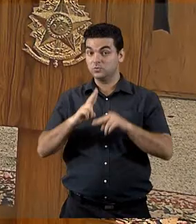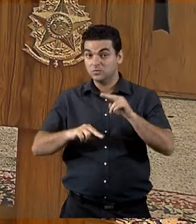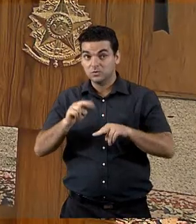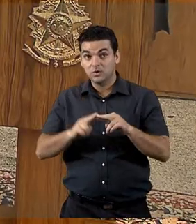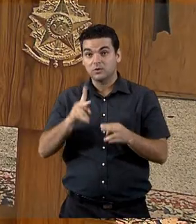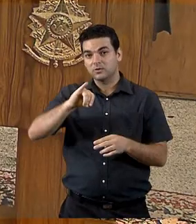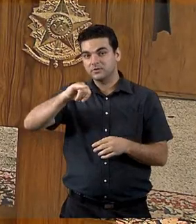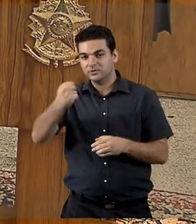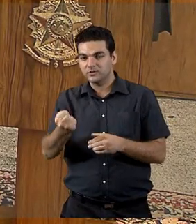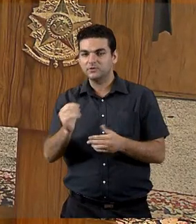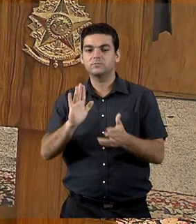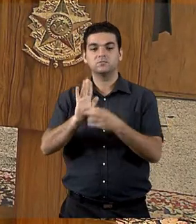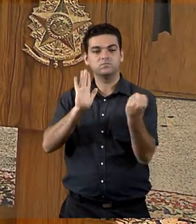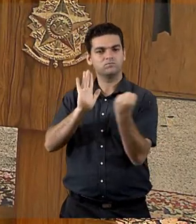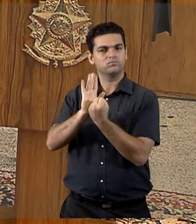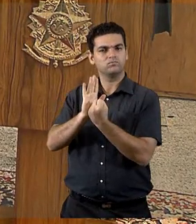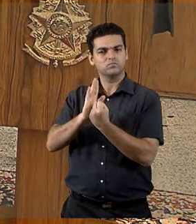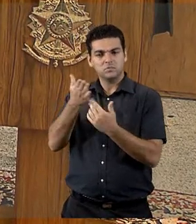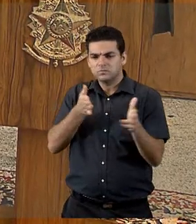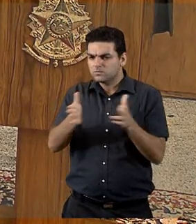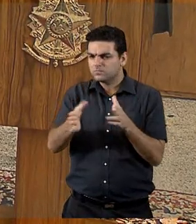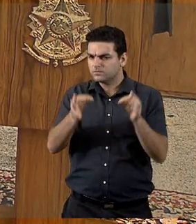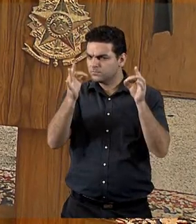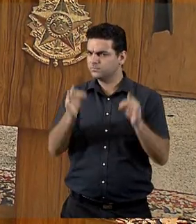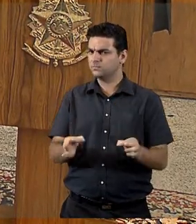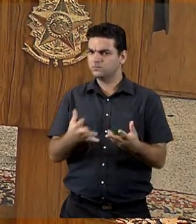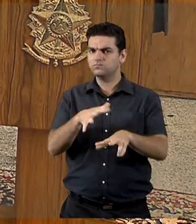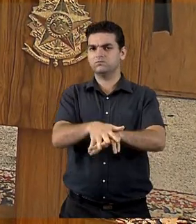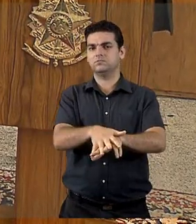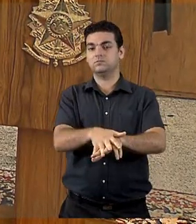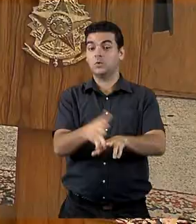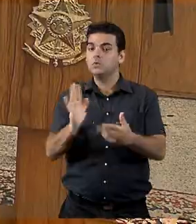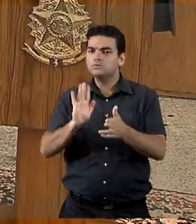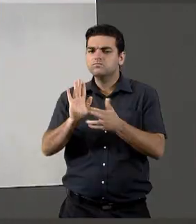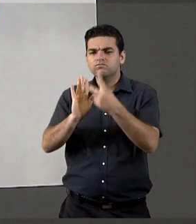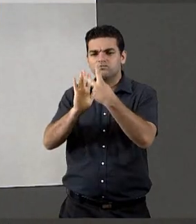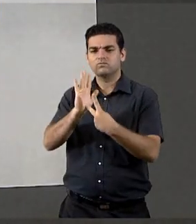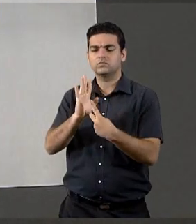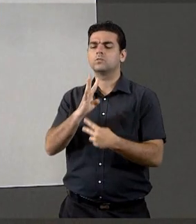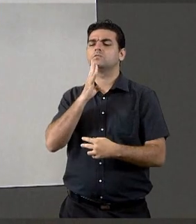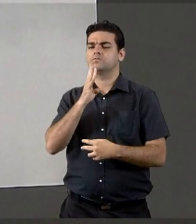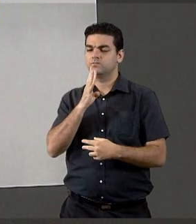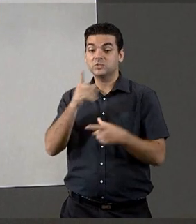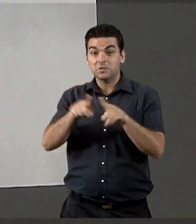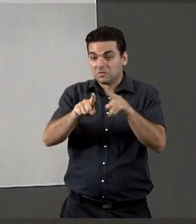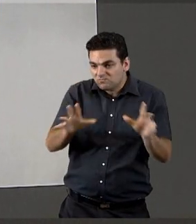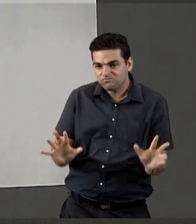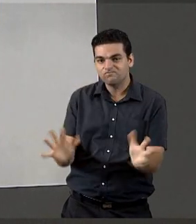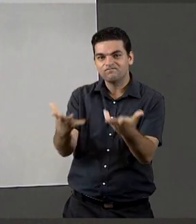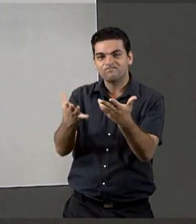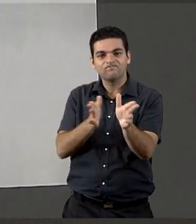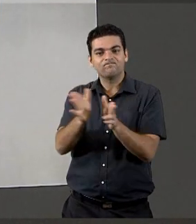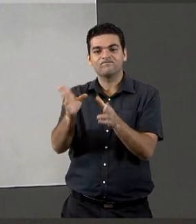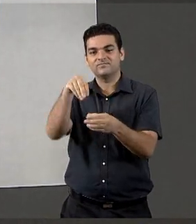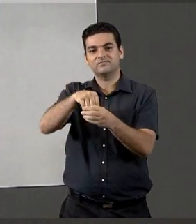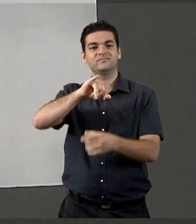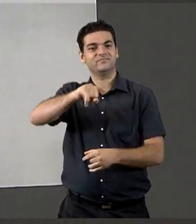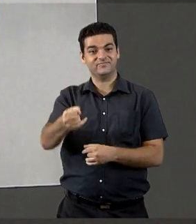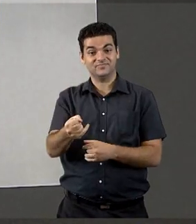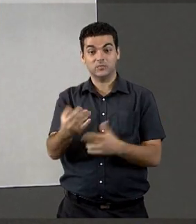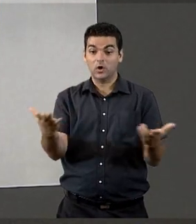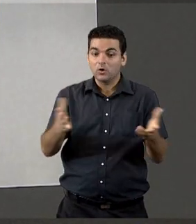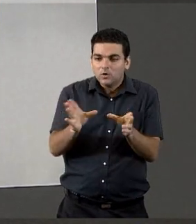Em junho, o STJ lançou o selo STJ de Acessibilidade e Inclusão. O projeto reconhece e estimula